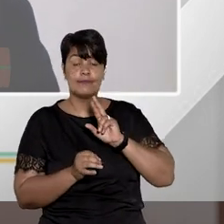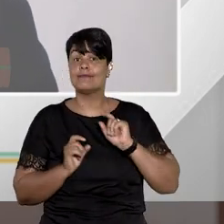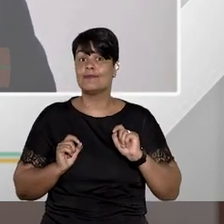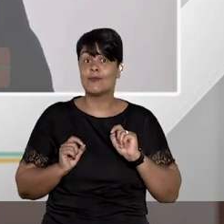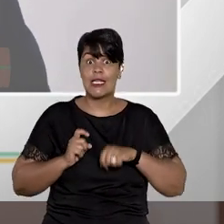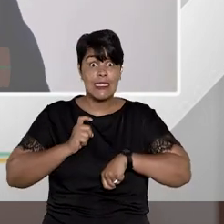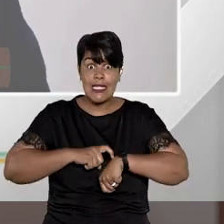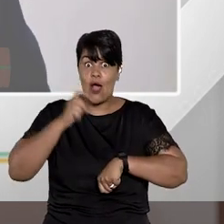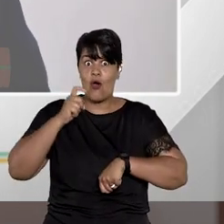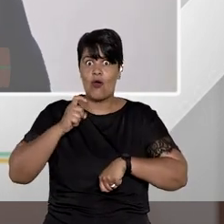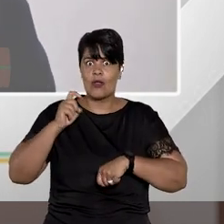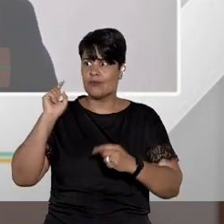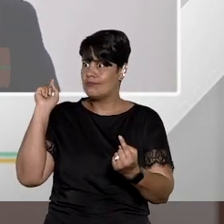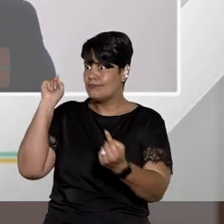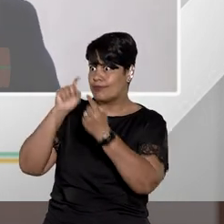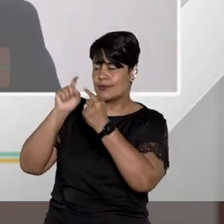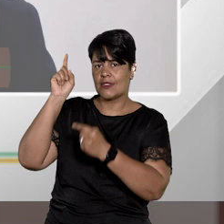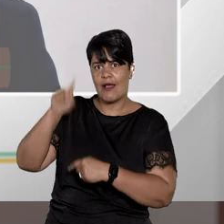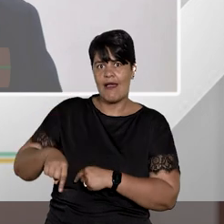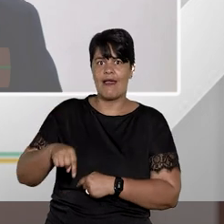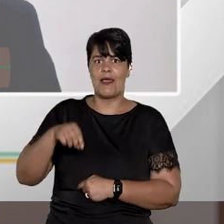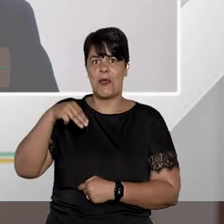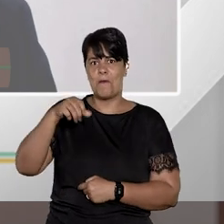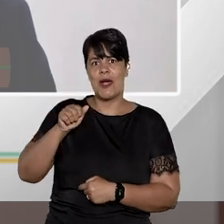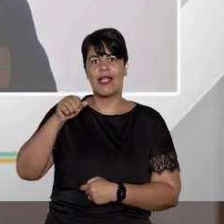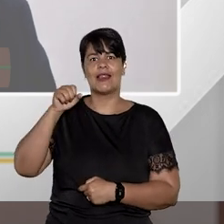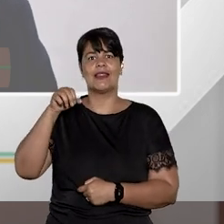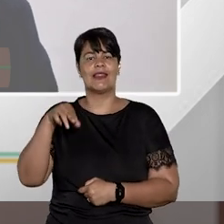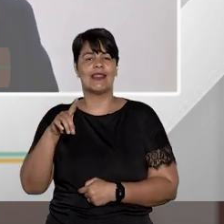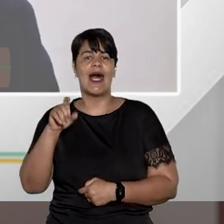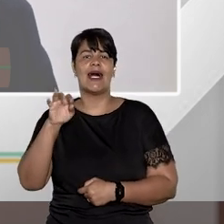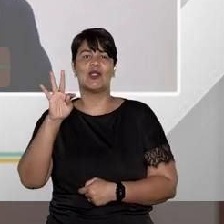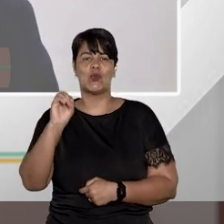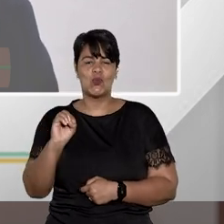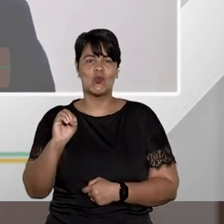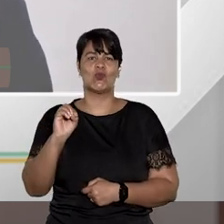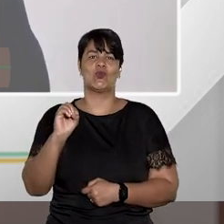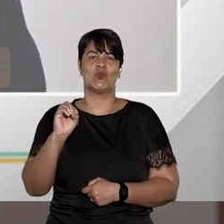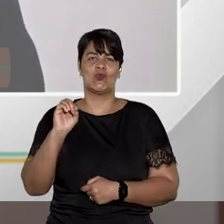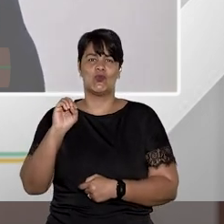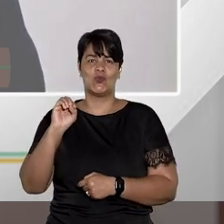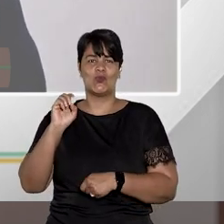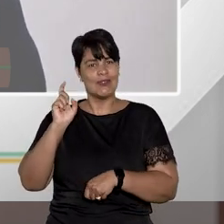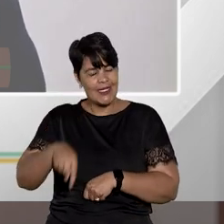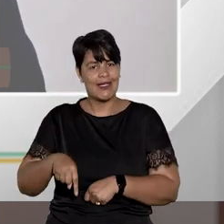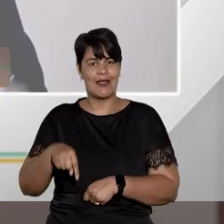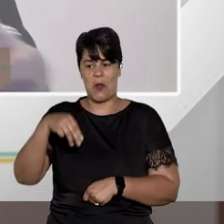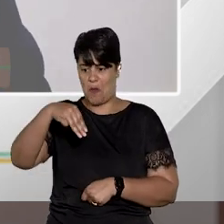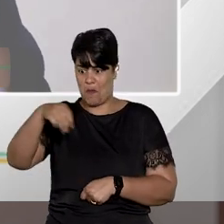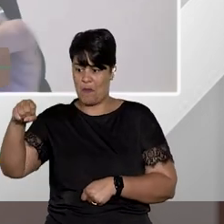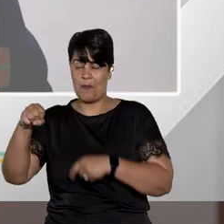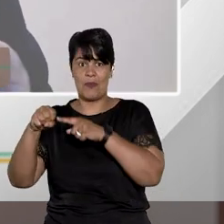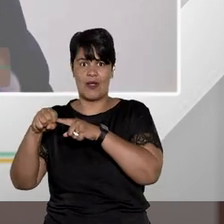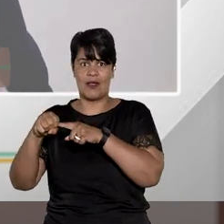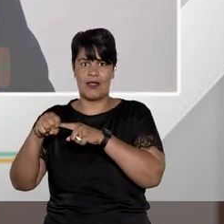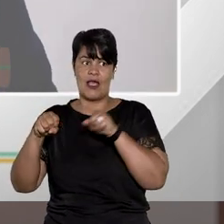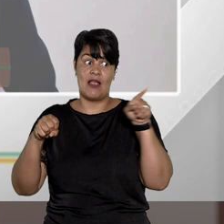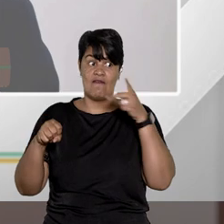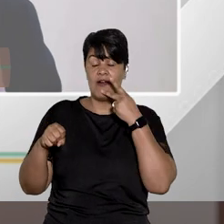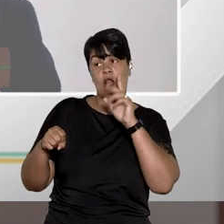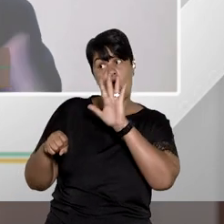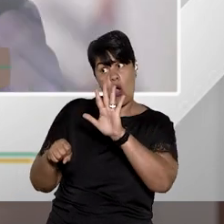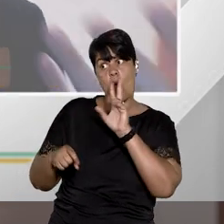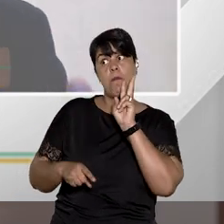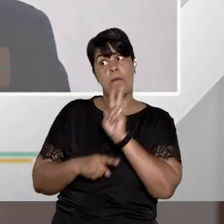instantaneamente liga ao mandato de segurança. O mandato de segurança protege direito líquido e certo, não protegido,